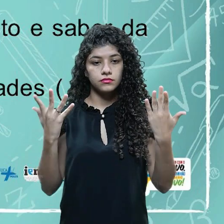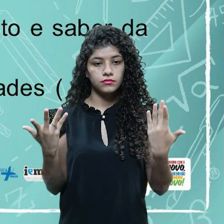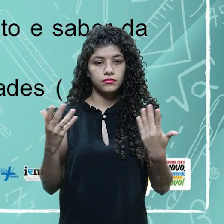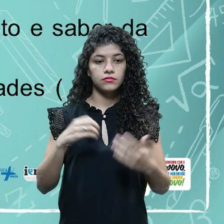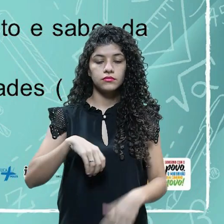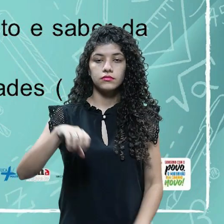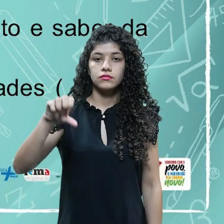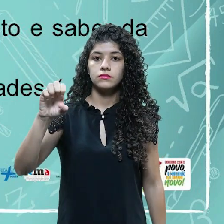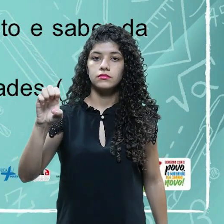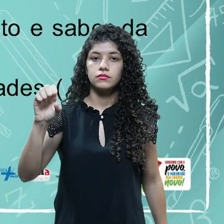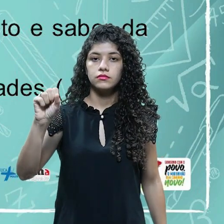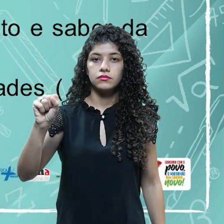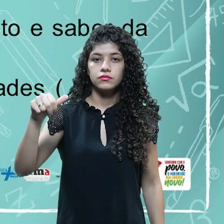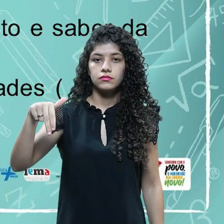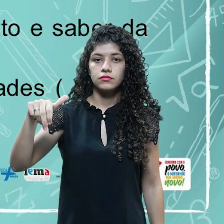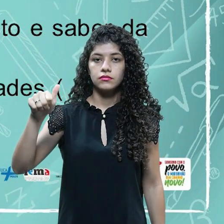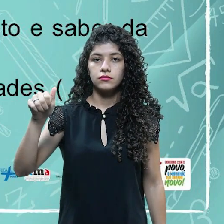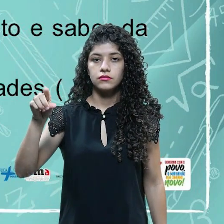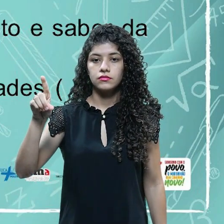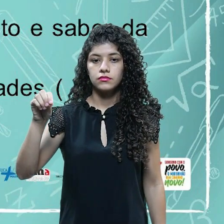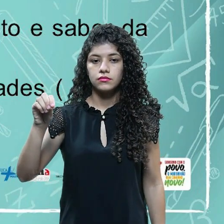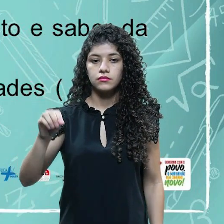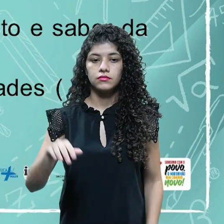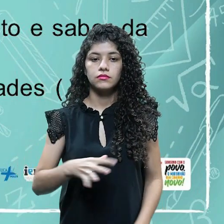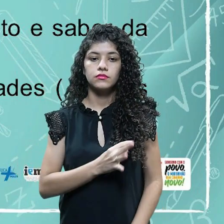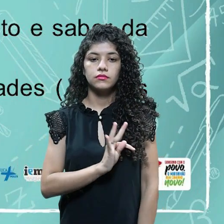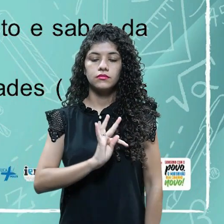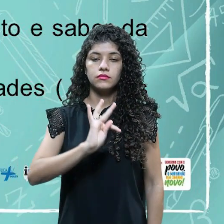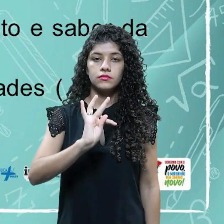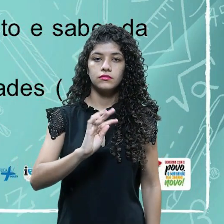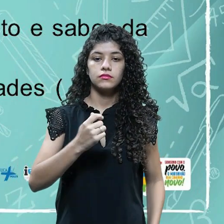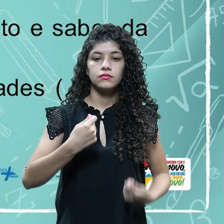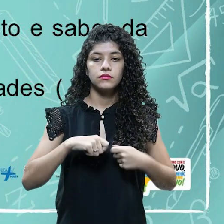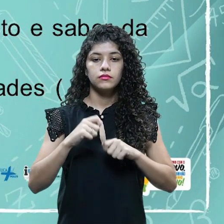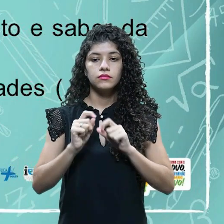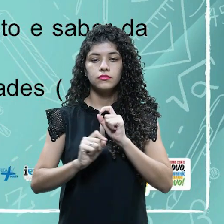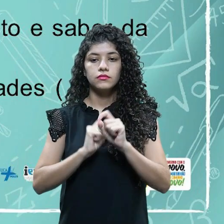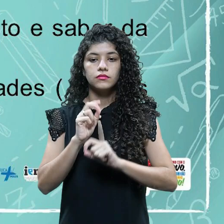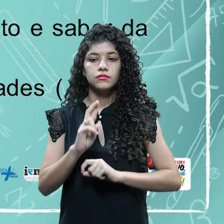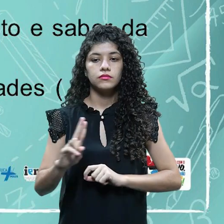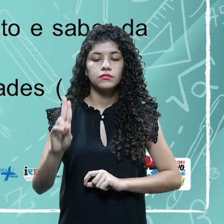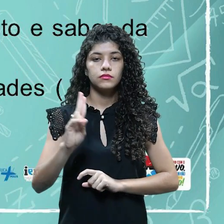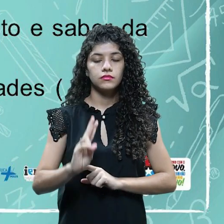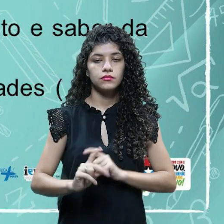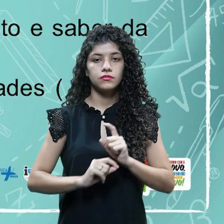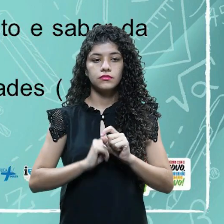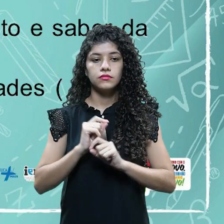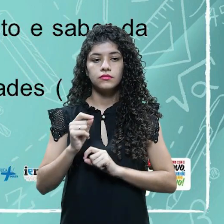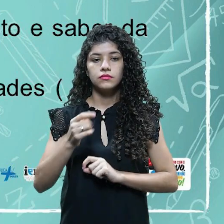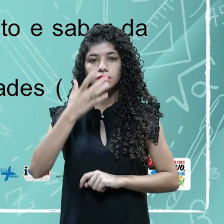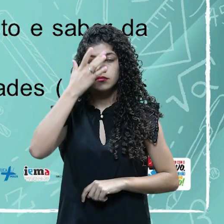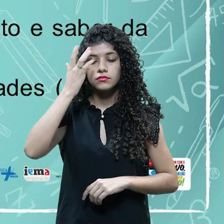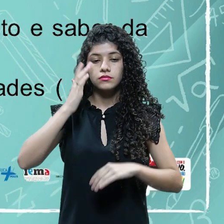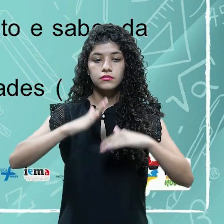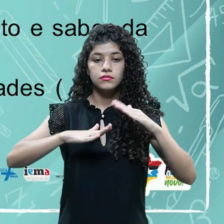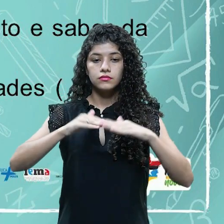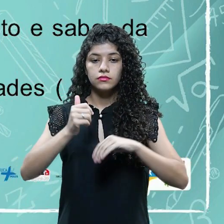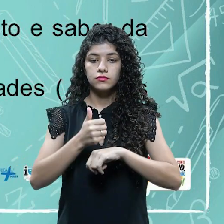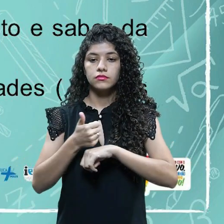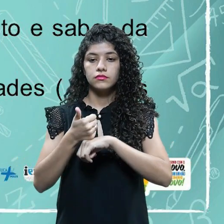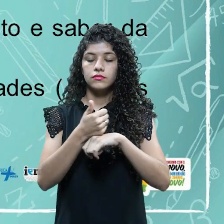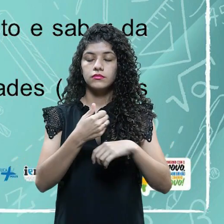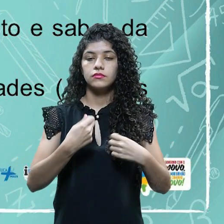Os critérios de precedência, eles podem ser utilizados pelos profissionais de eventos. Então, é preciso a gente ter conhecimento para a gente